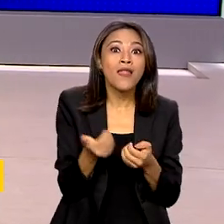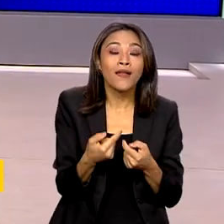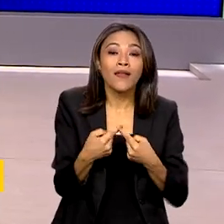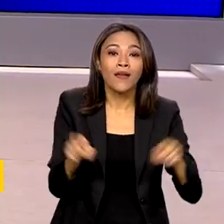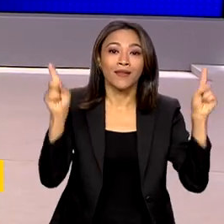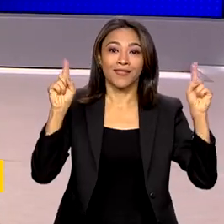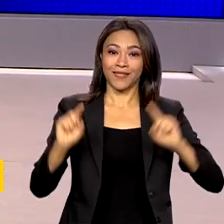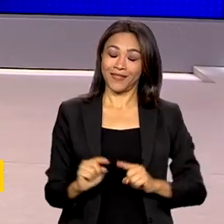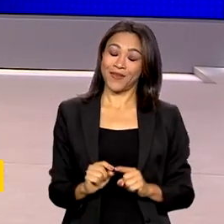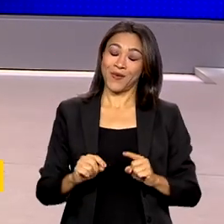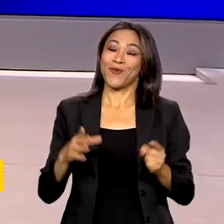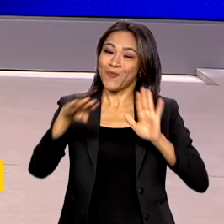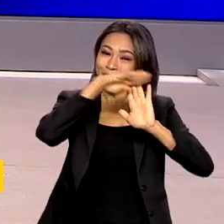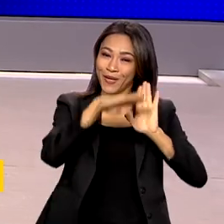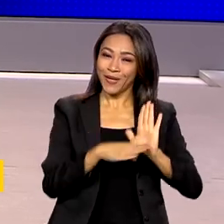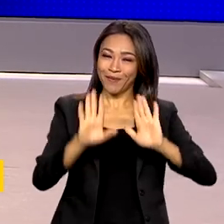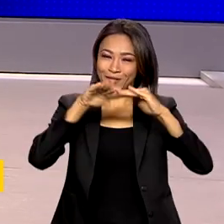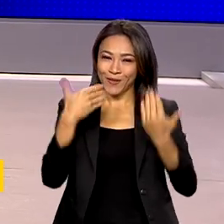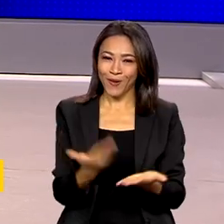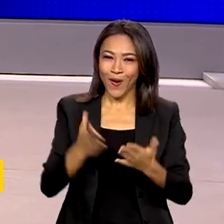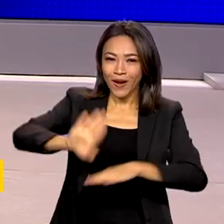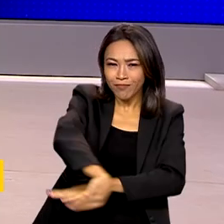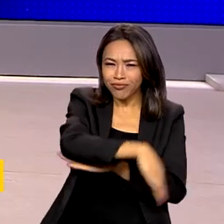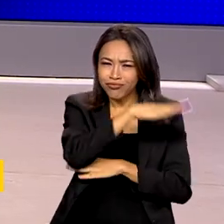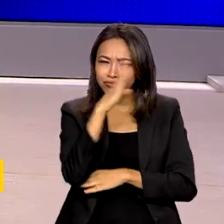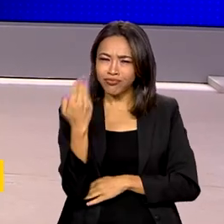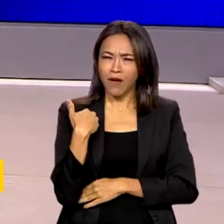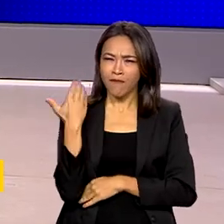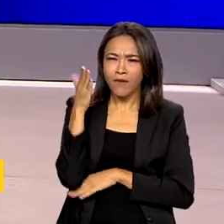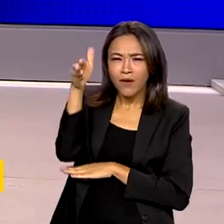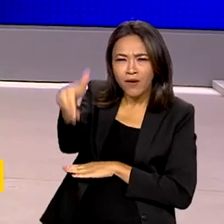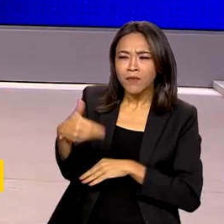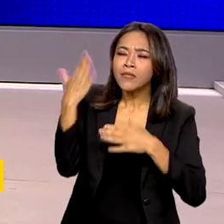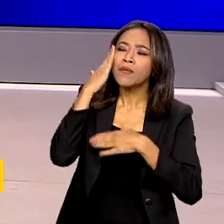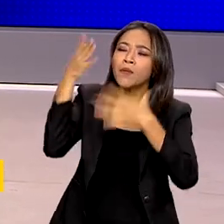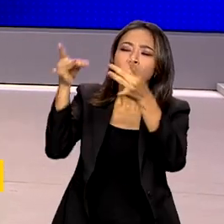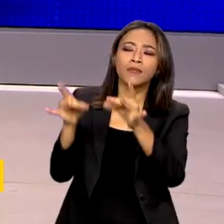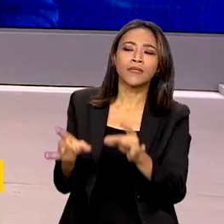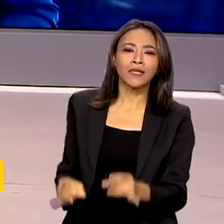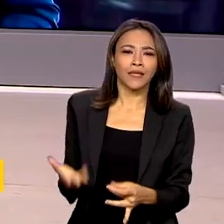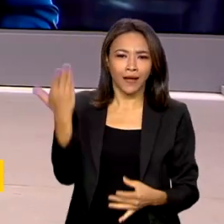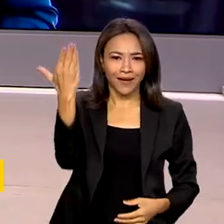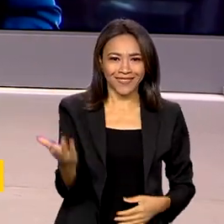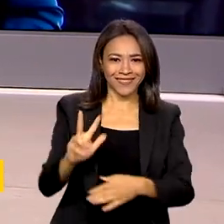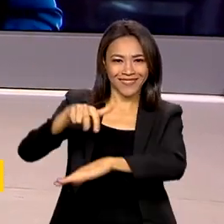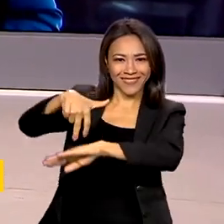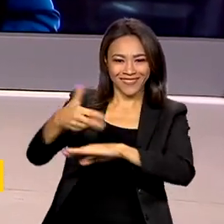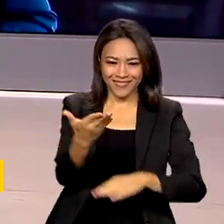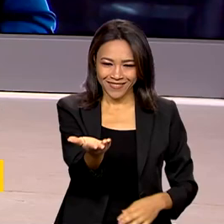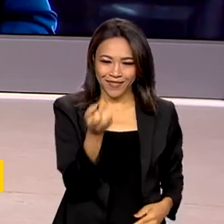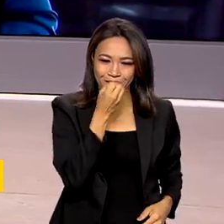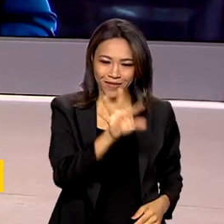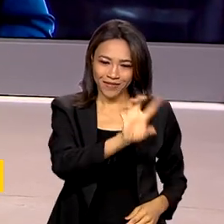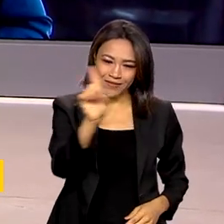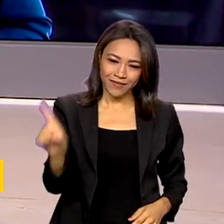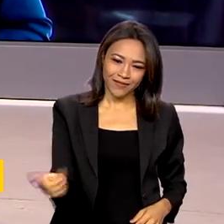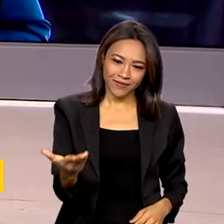Tempo Integral. E é pra lá que nós vamos ao vivo saber os detalhes com a repórter Ana Graziella Guiar. Bom dia, Ana!